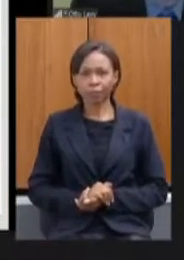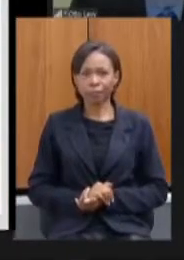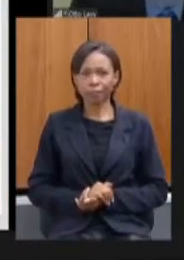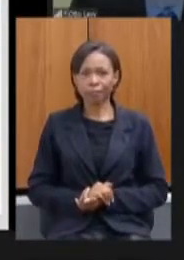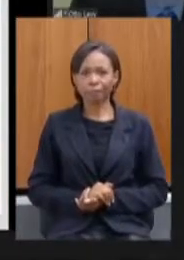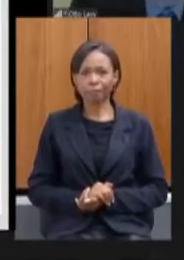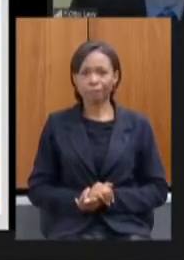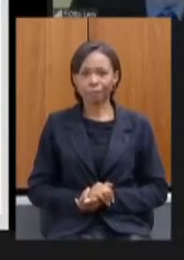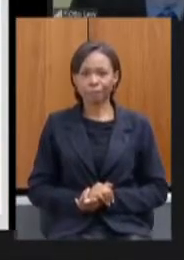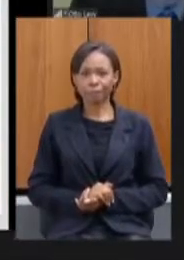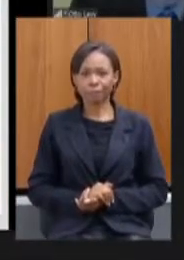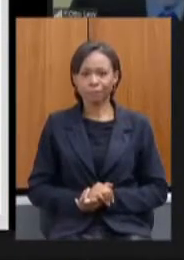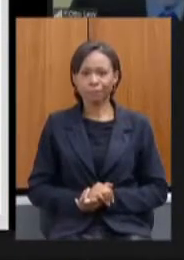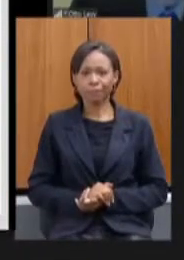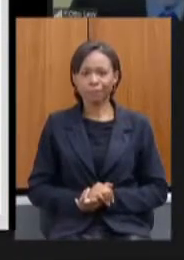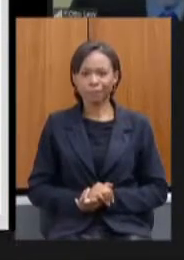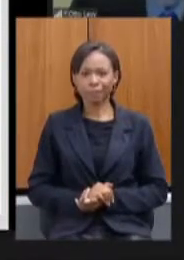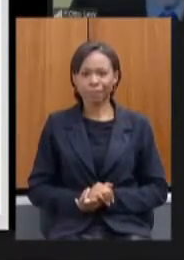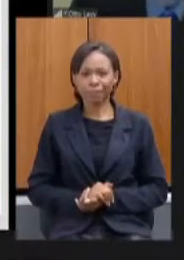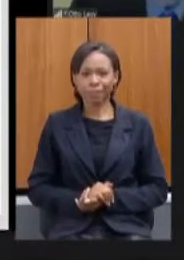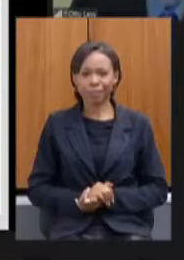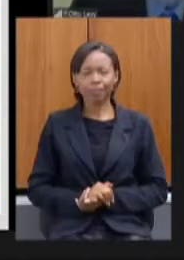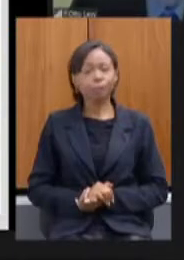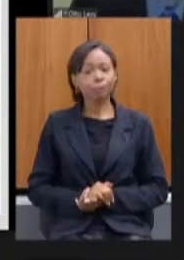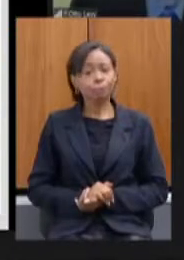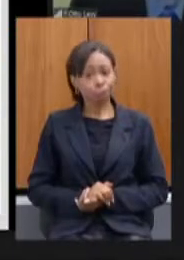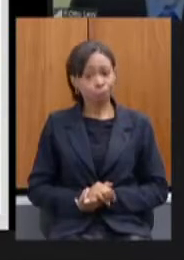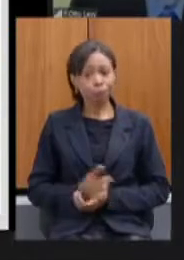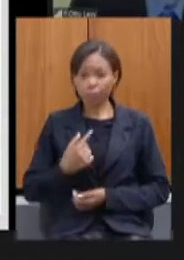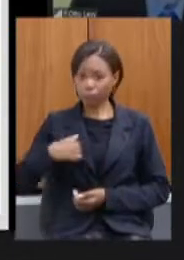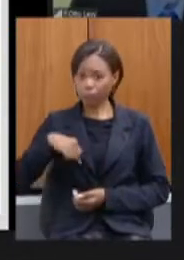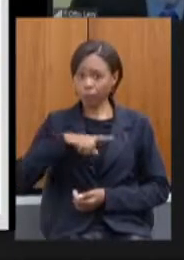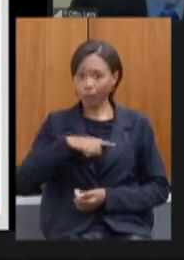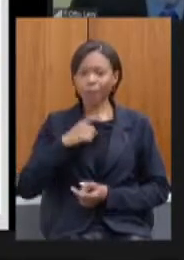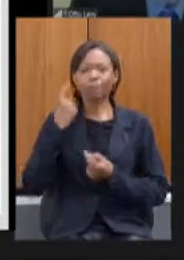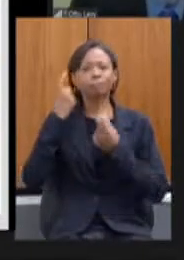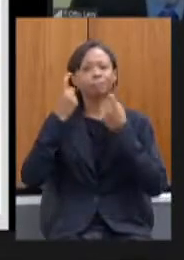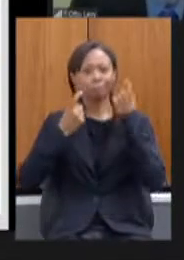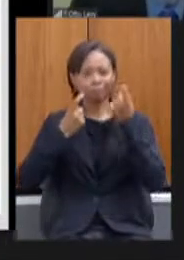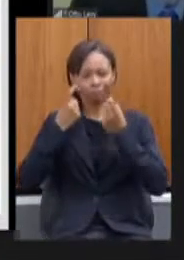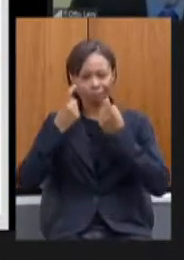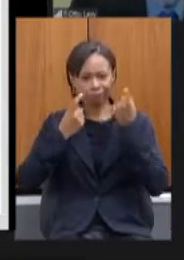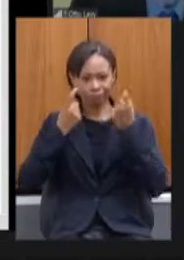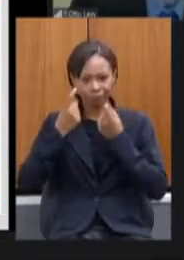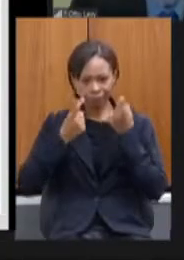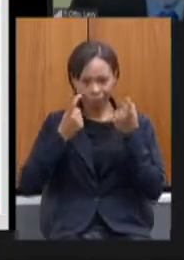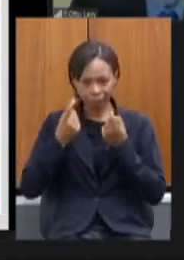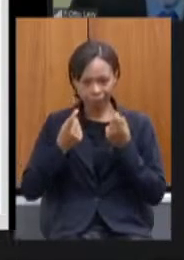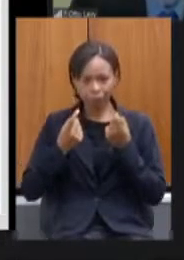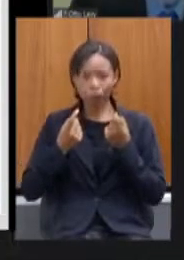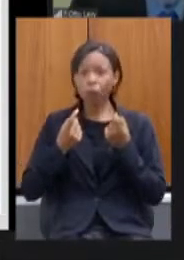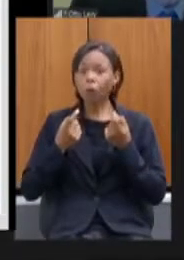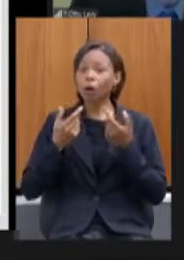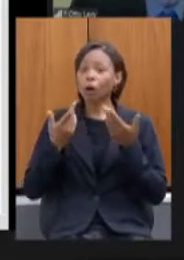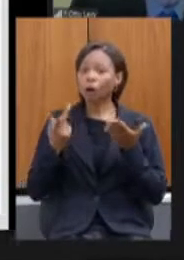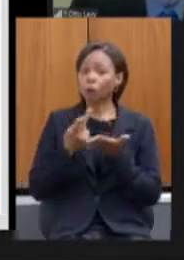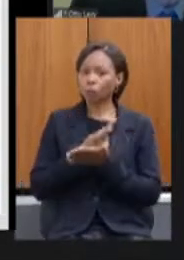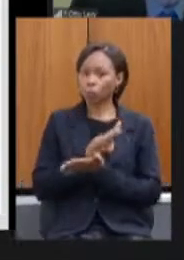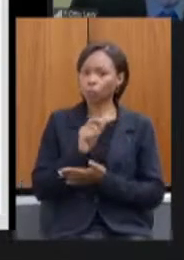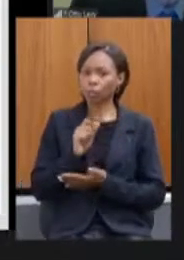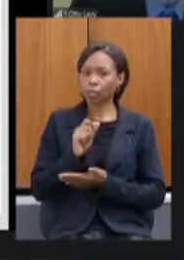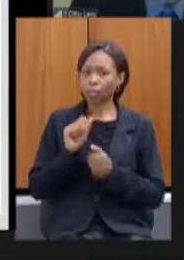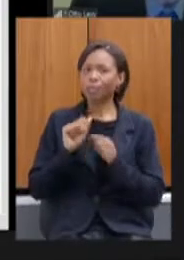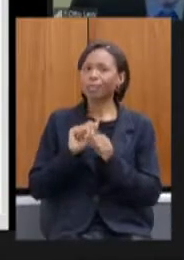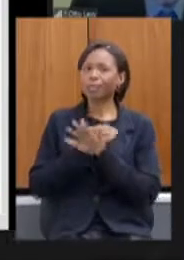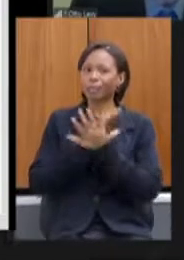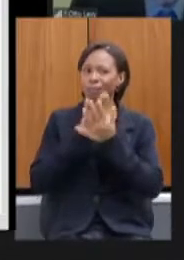como reflexo dessa preocupação a transparência internacional Brasil realizou uma avaliação sobre a adesão